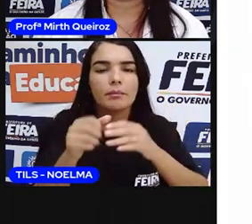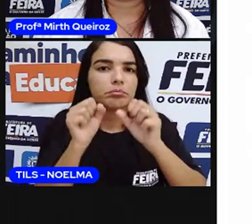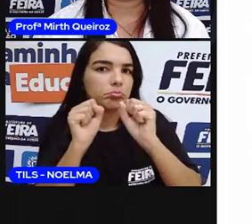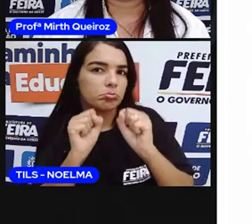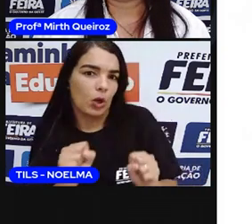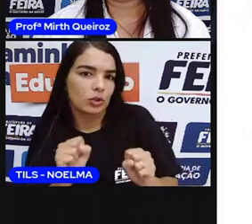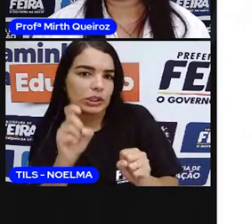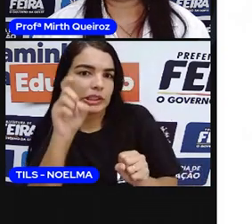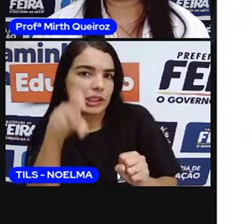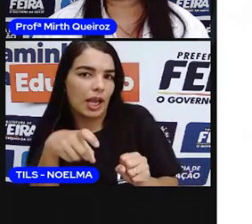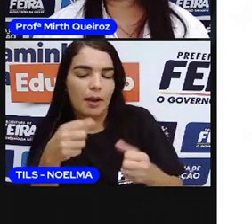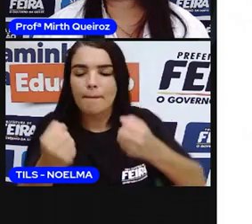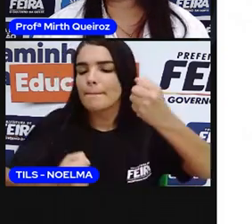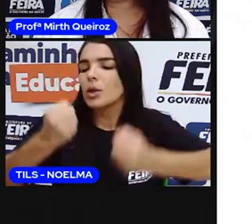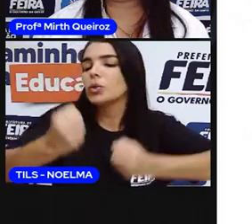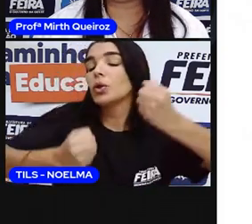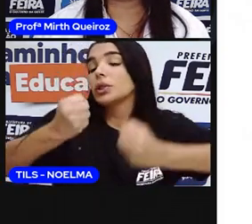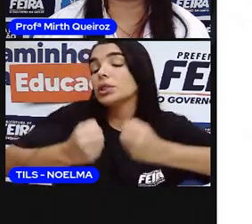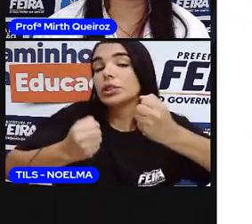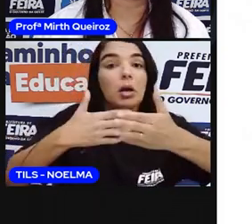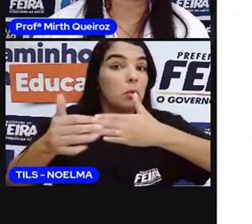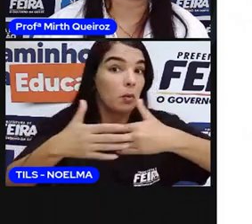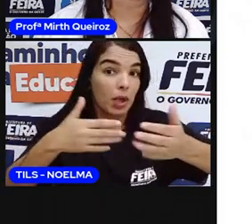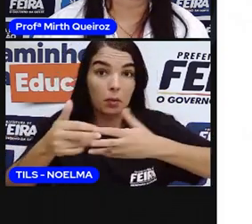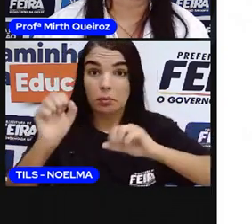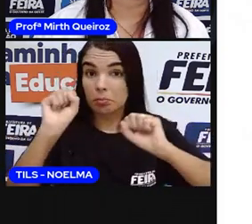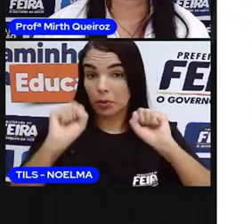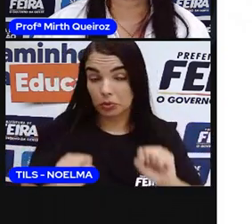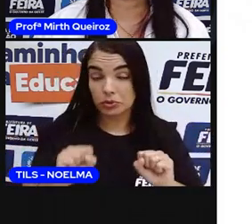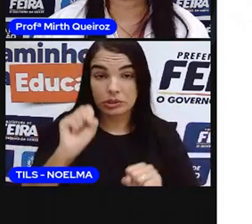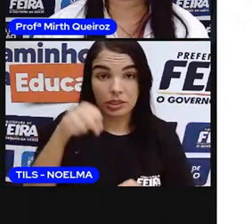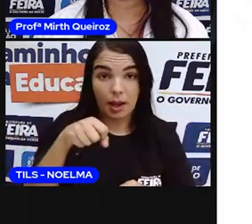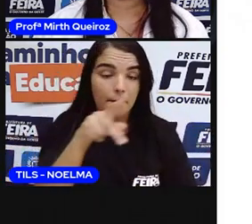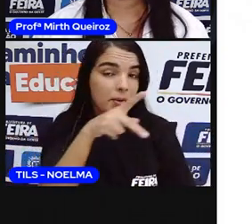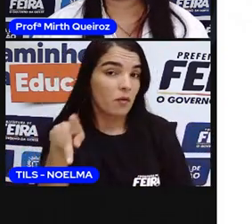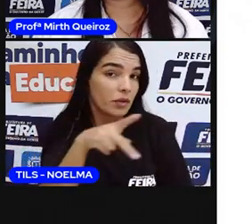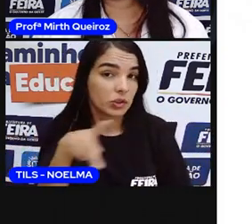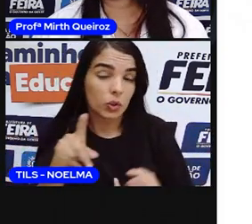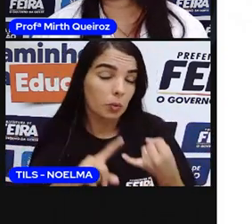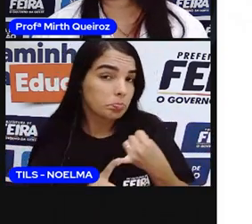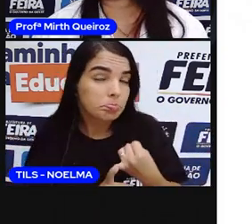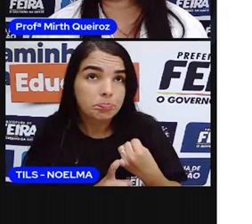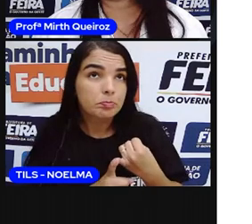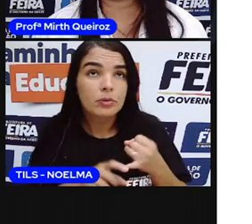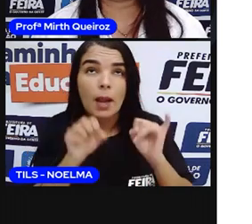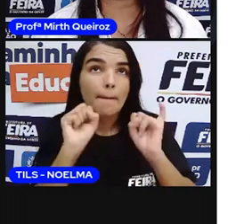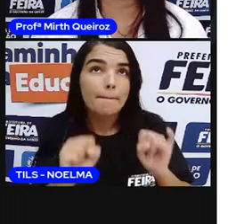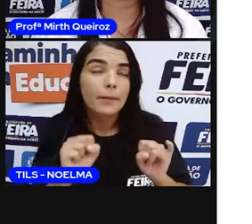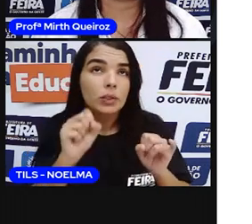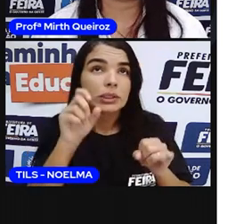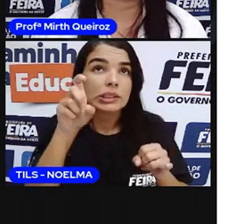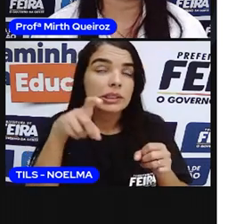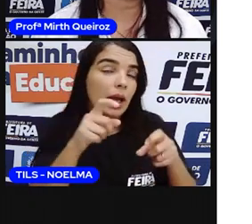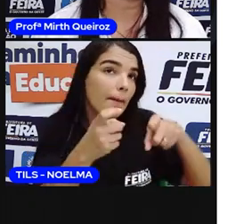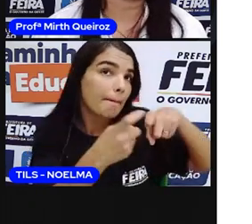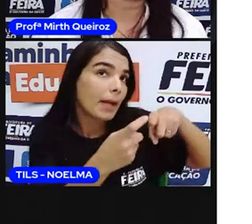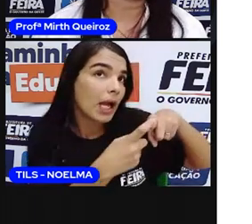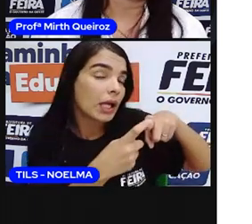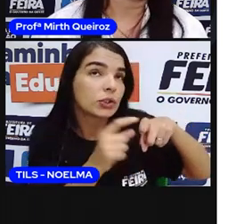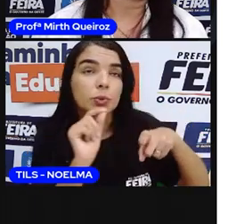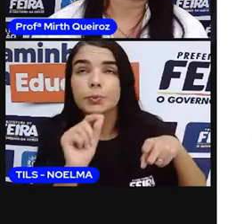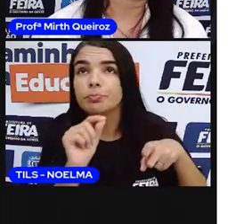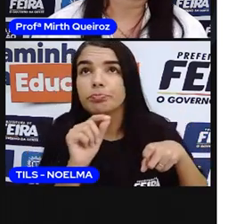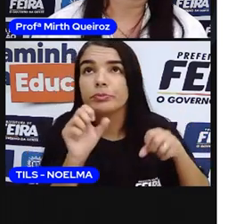um motorista, qualquer um pode ser um professor, qualquer um pode ser um médico, qualquer um pode